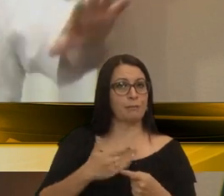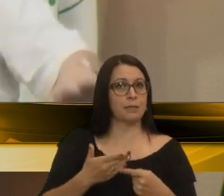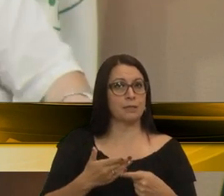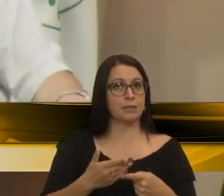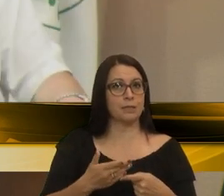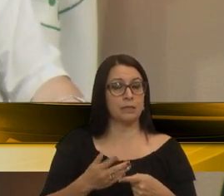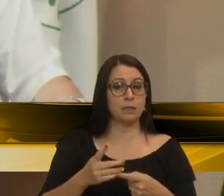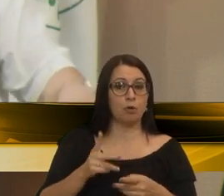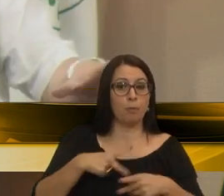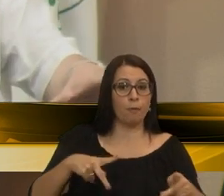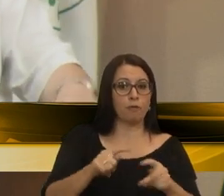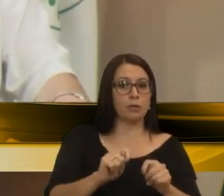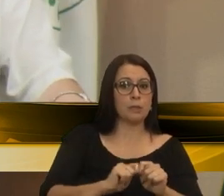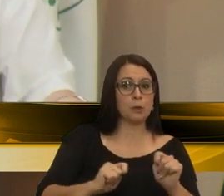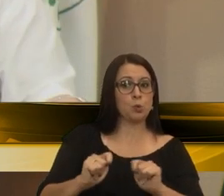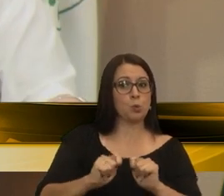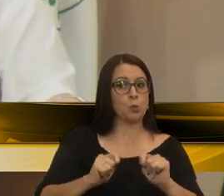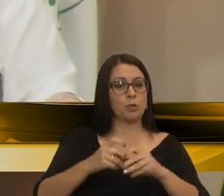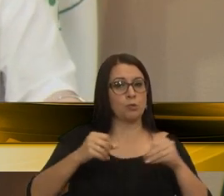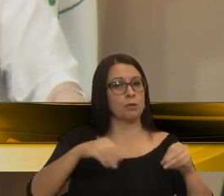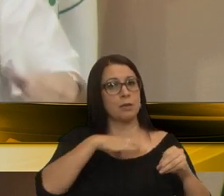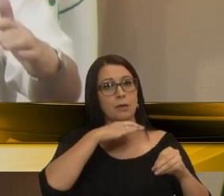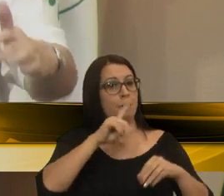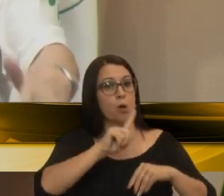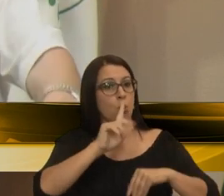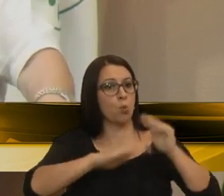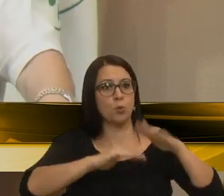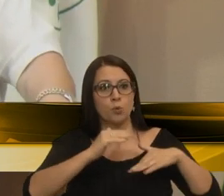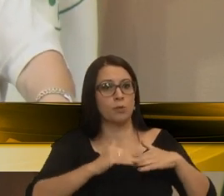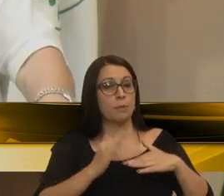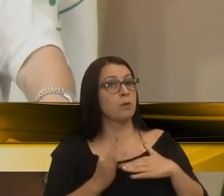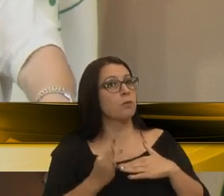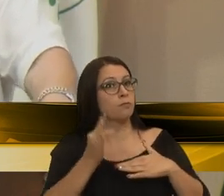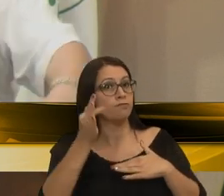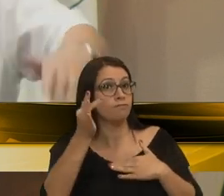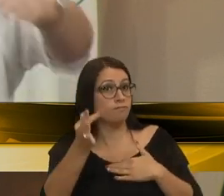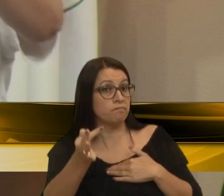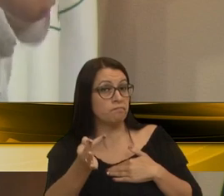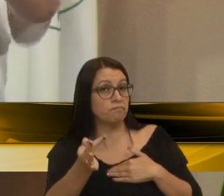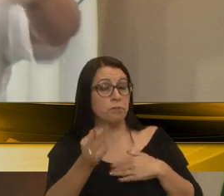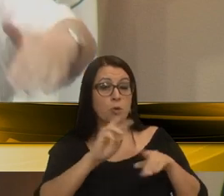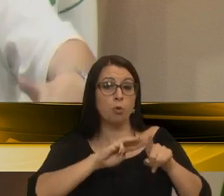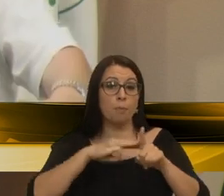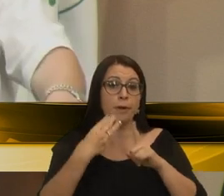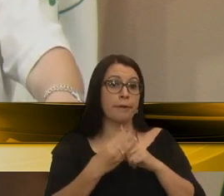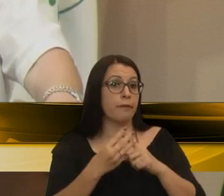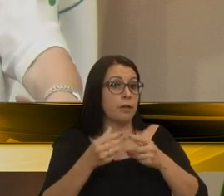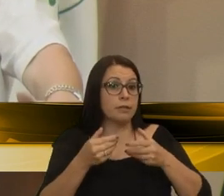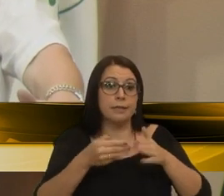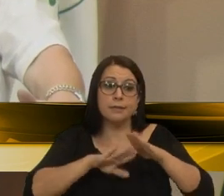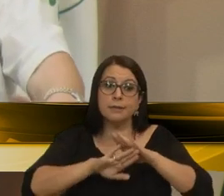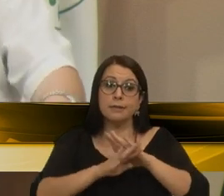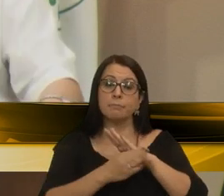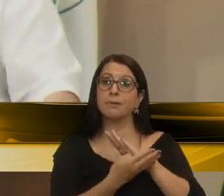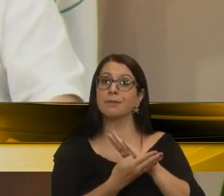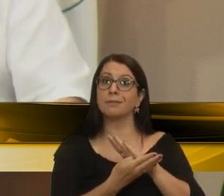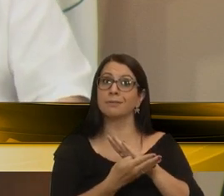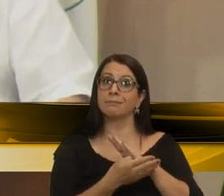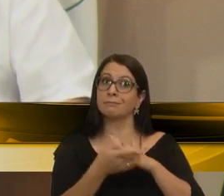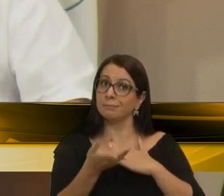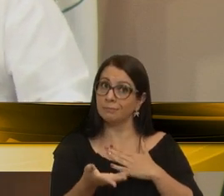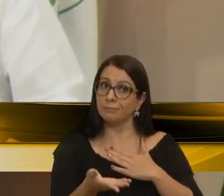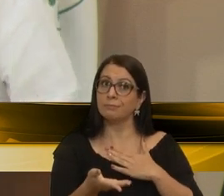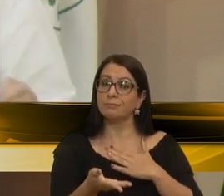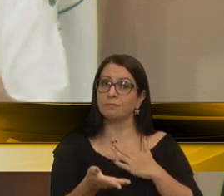segurando ali o seu terreninho para não construir e tal. Mas logo ali adiante o mercado vai ter que se adaptar do ponto de